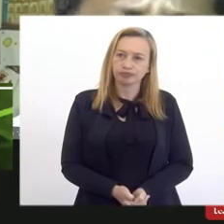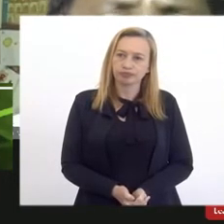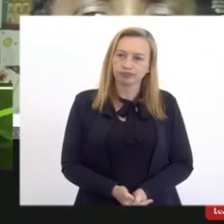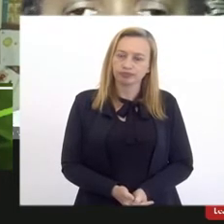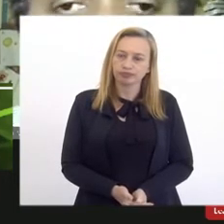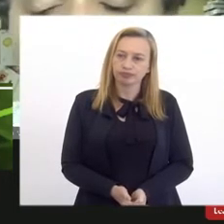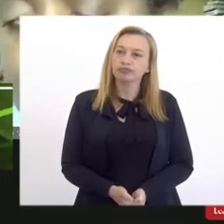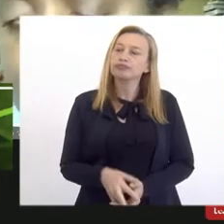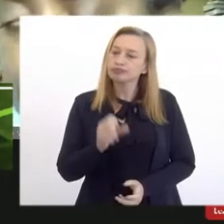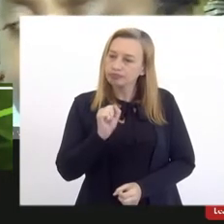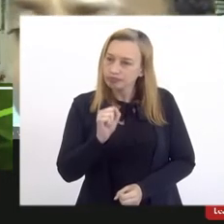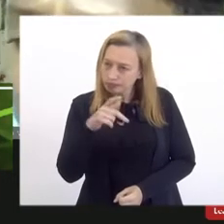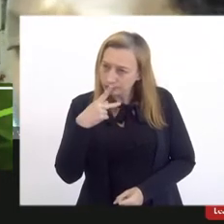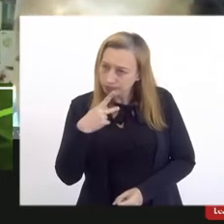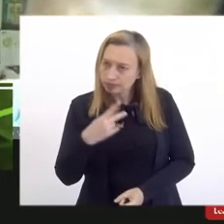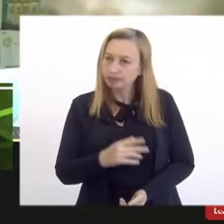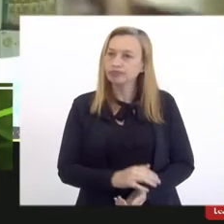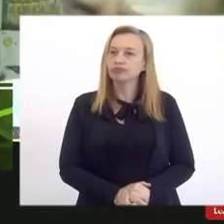Pode falar, Dario.